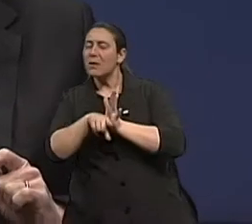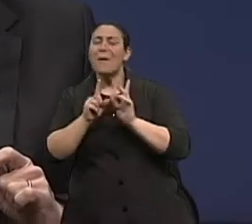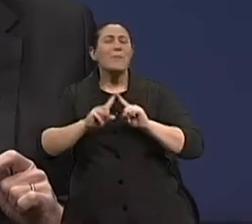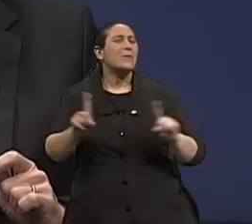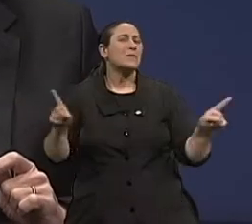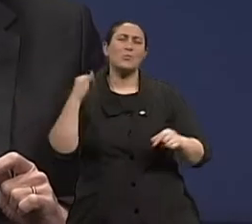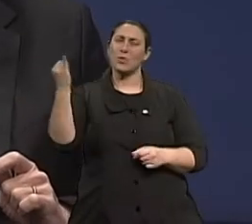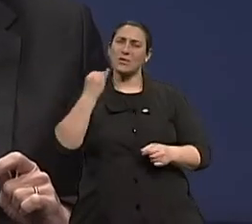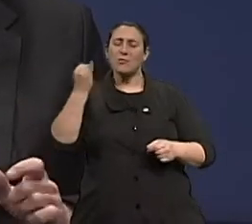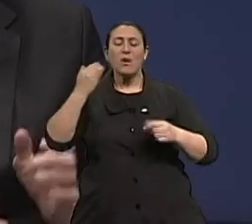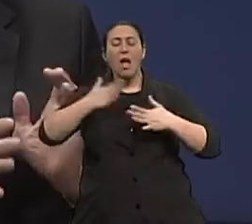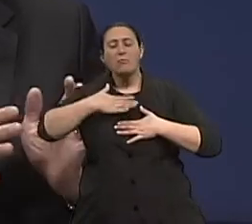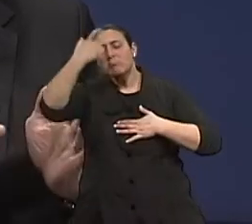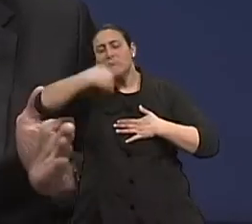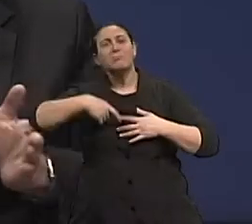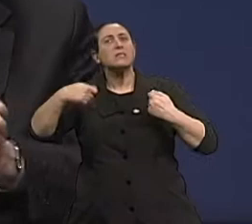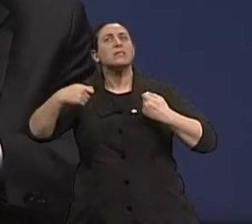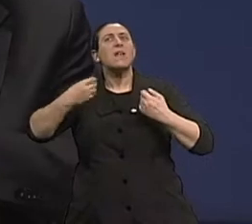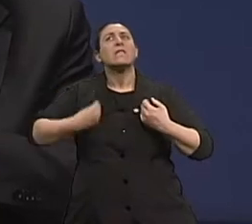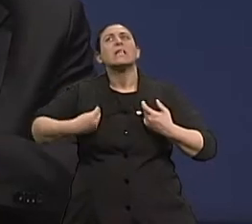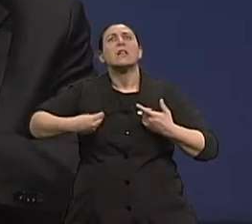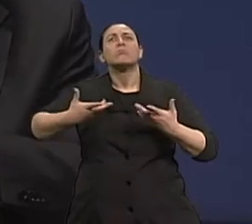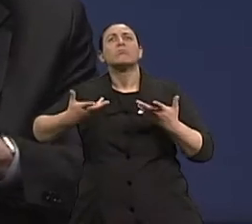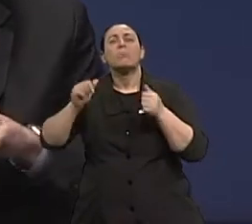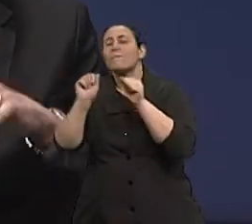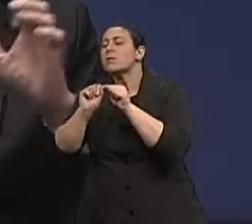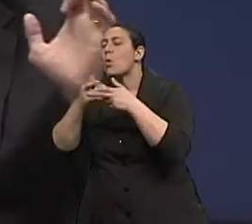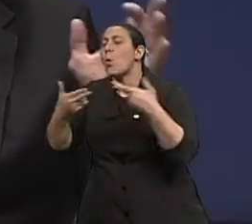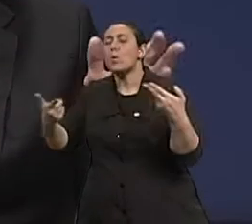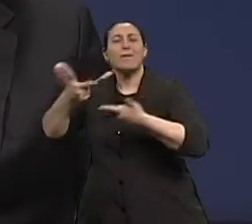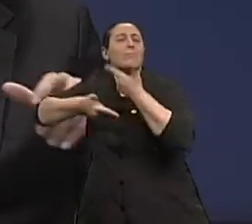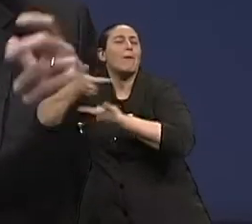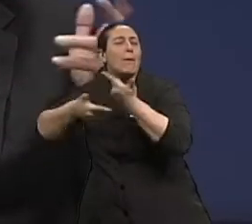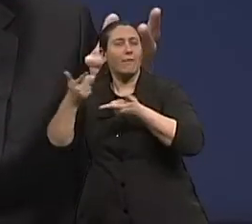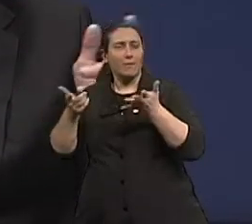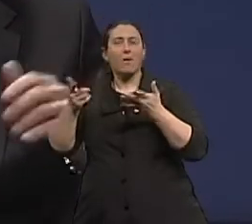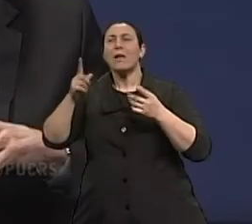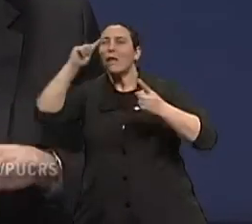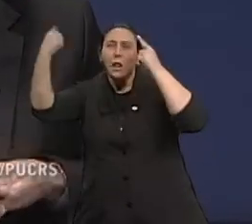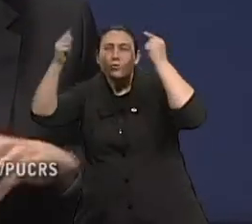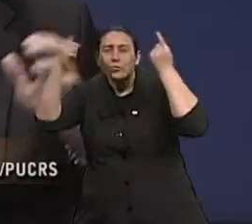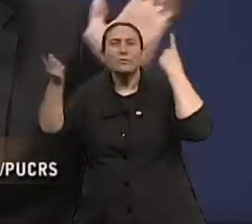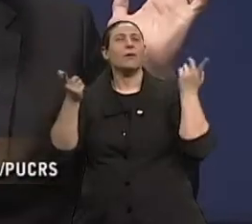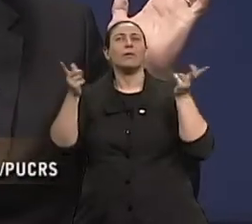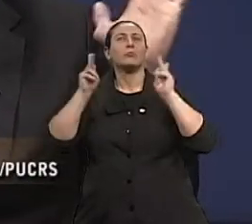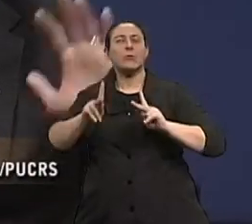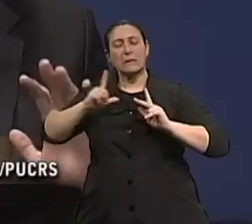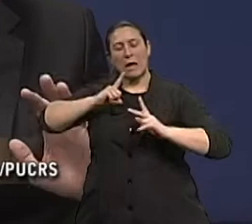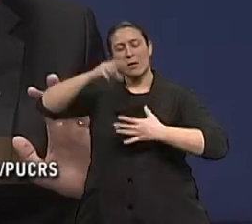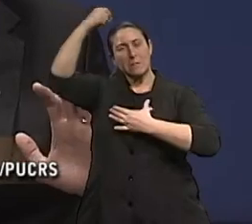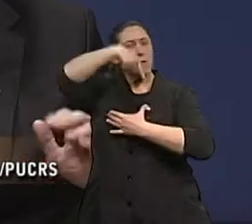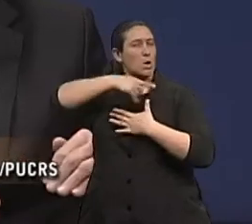é fundamental. As pessoas que dão continuidade a uma atividade, pode ser remunerada ou não, recreativa, enfim, espiritual,